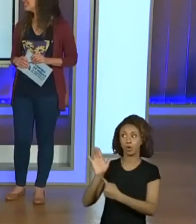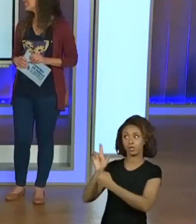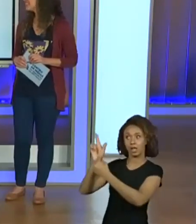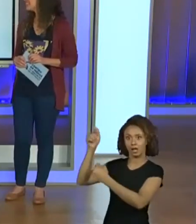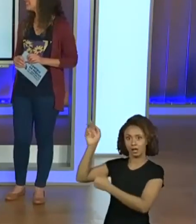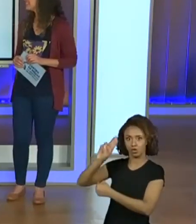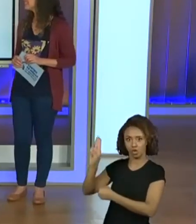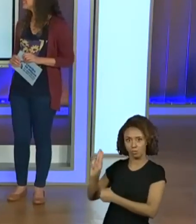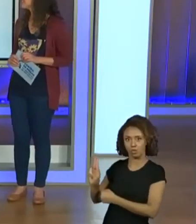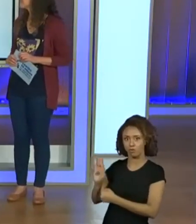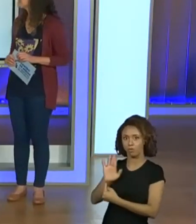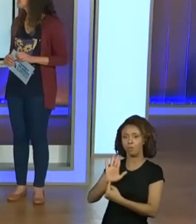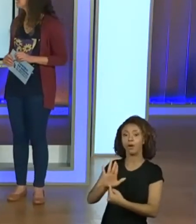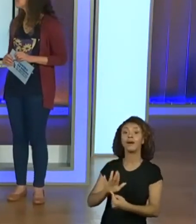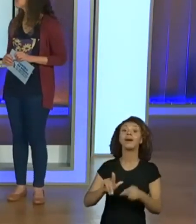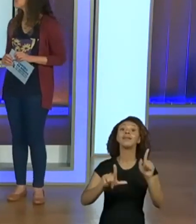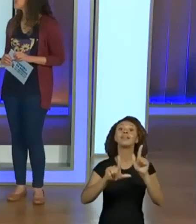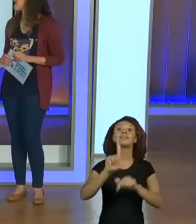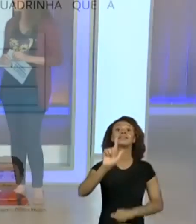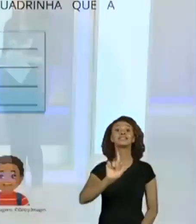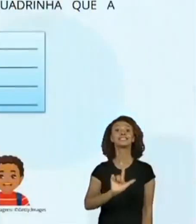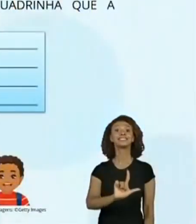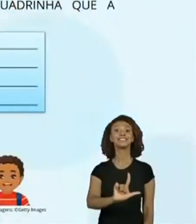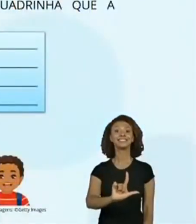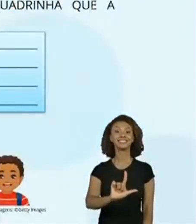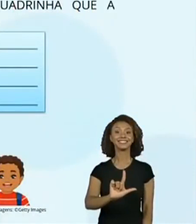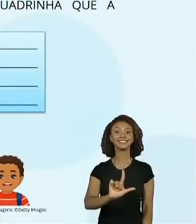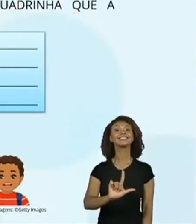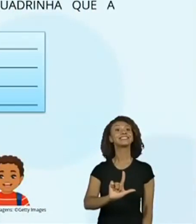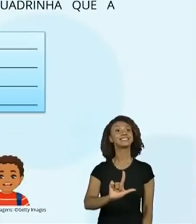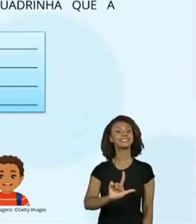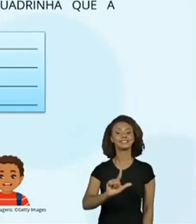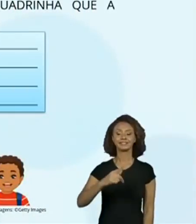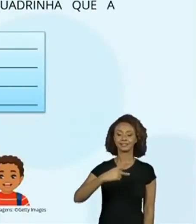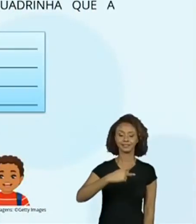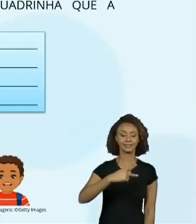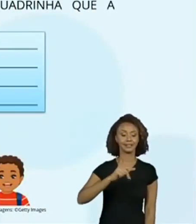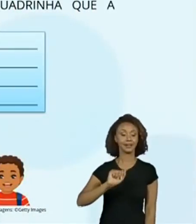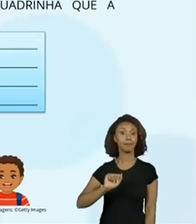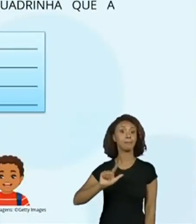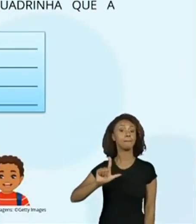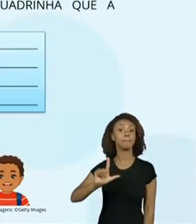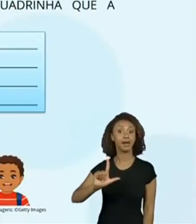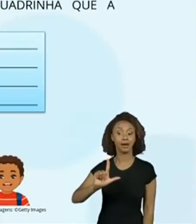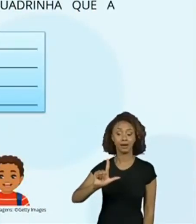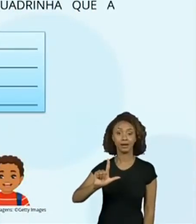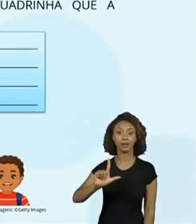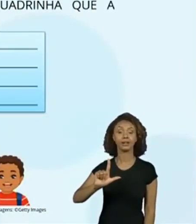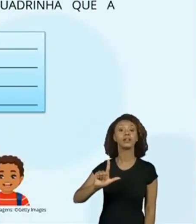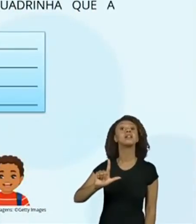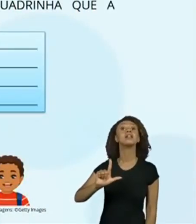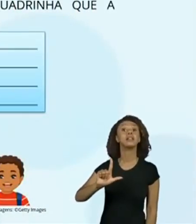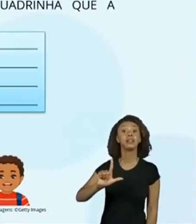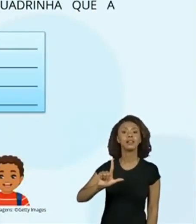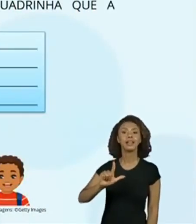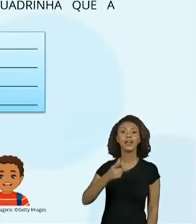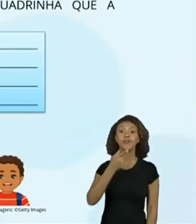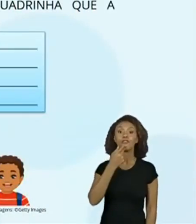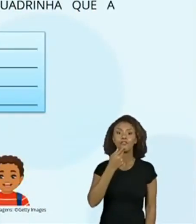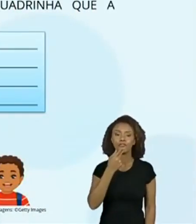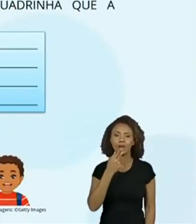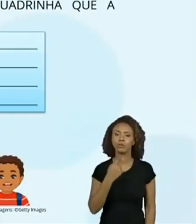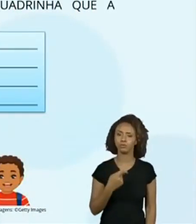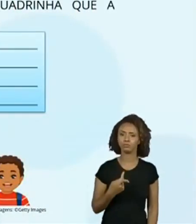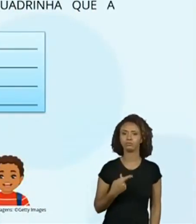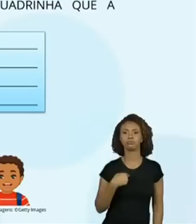poderia. É a letra L, ó. Pau. Pau. Por quê? Quando a gente fala assim, pau,